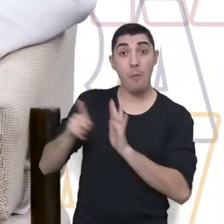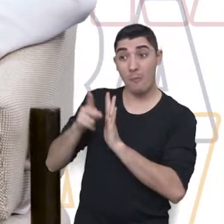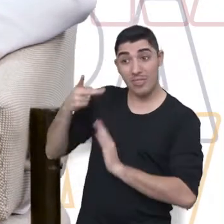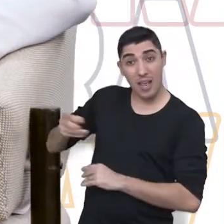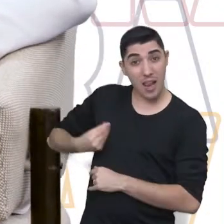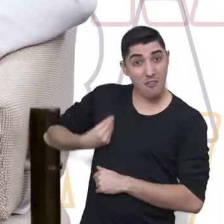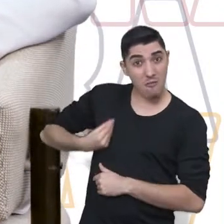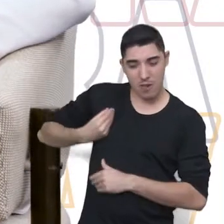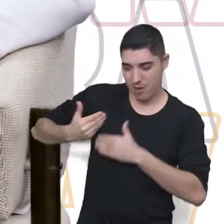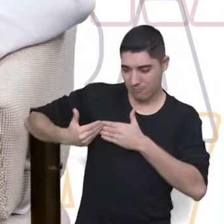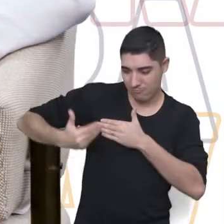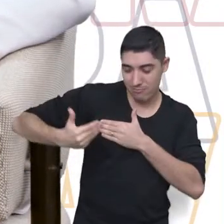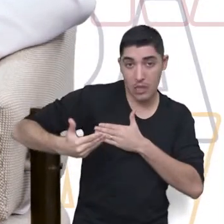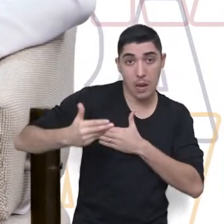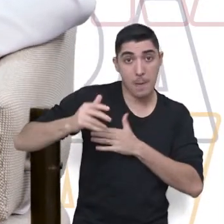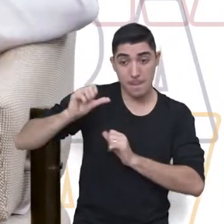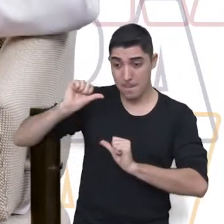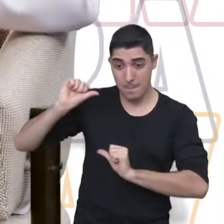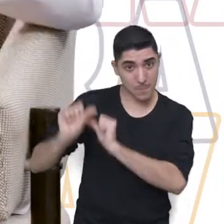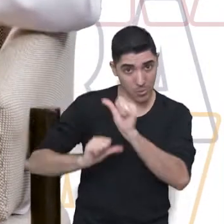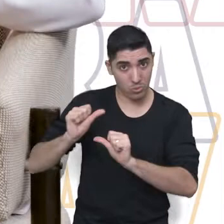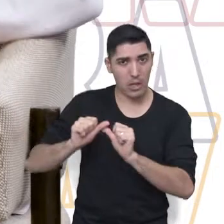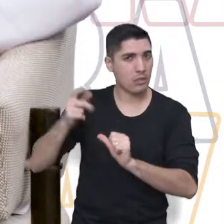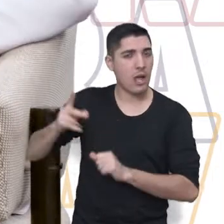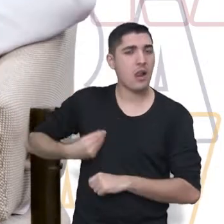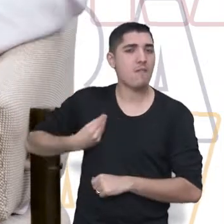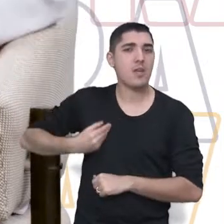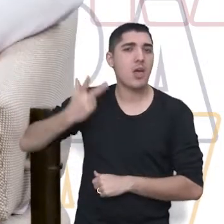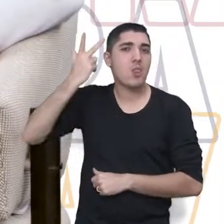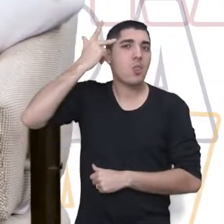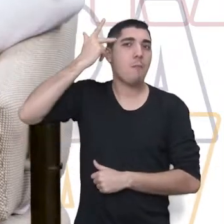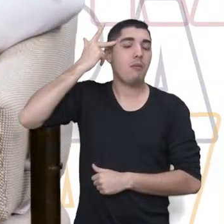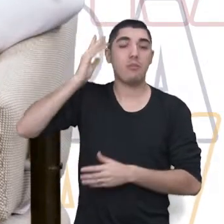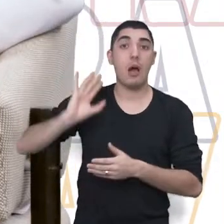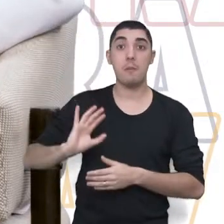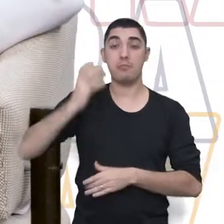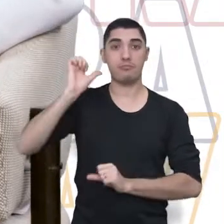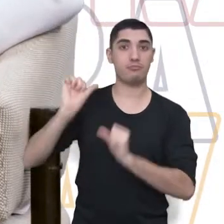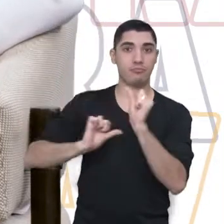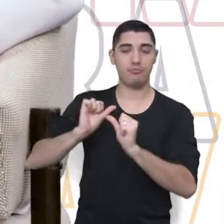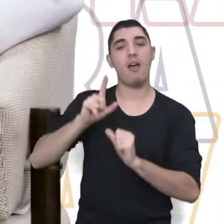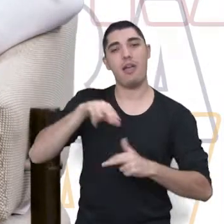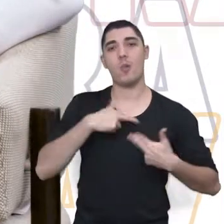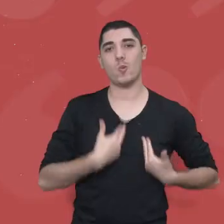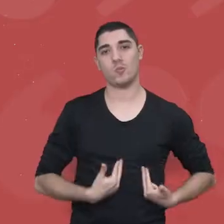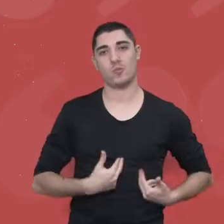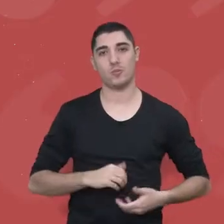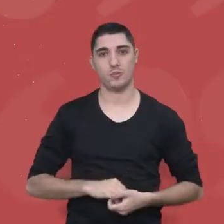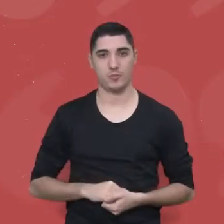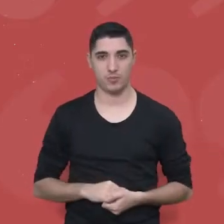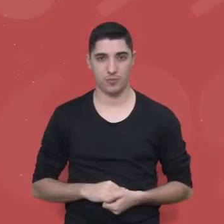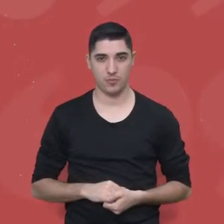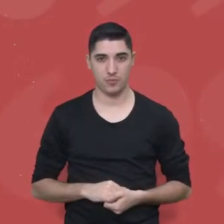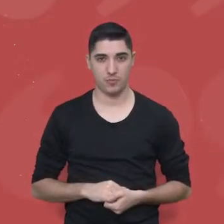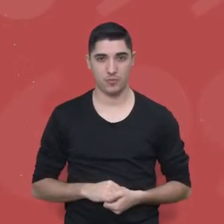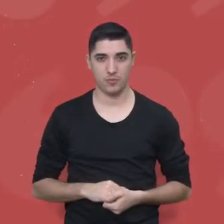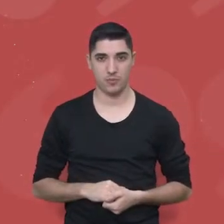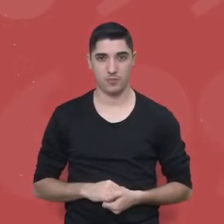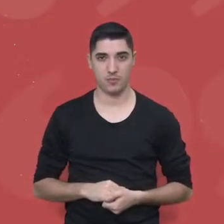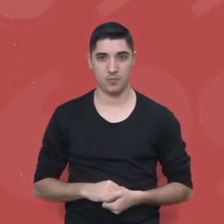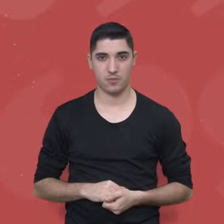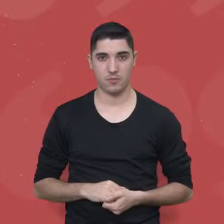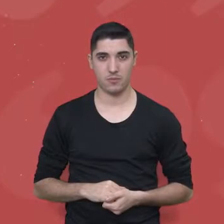rotina e a minha vida diária, a minha identidade, se torna um luto. Toda perda